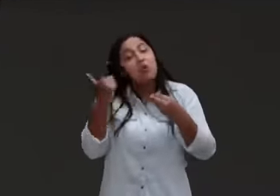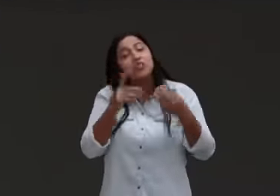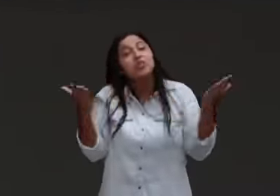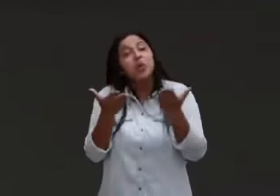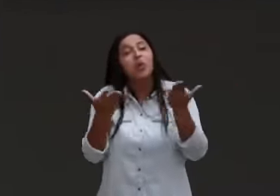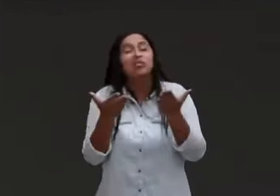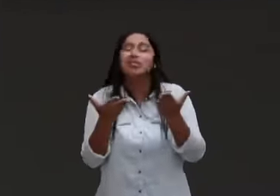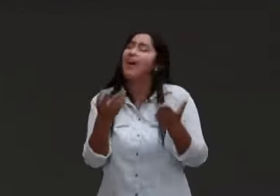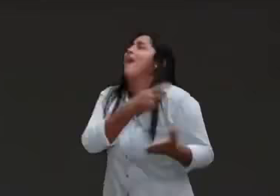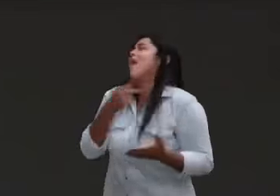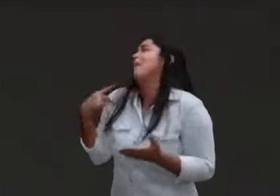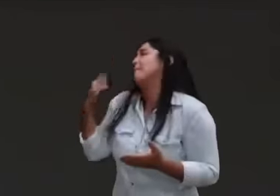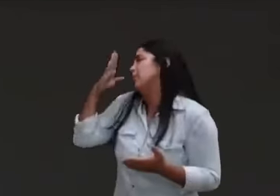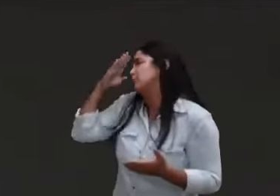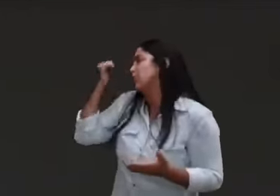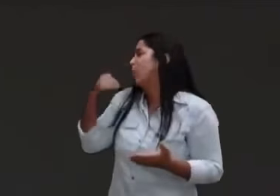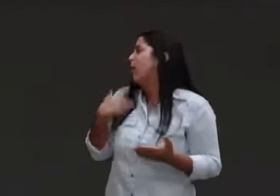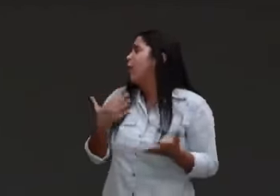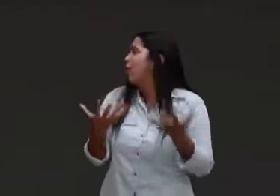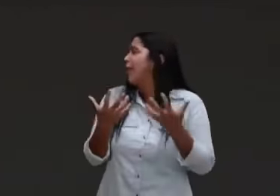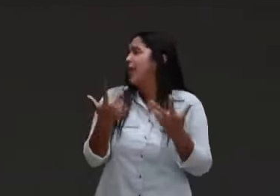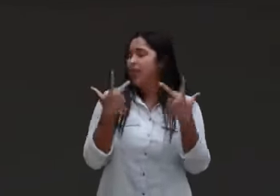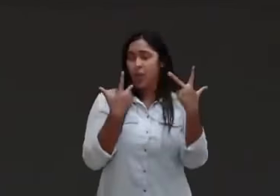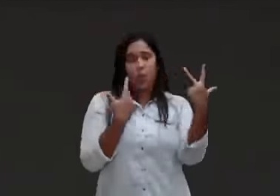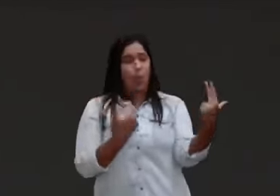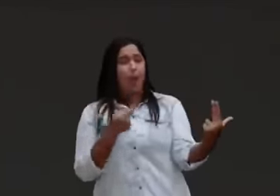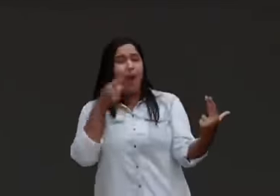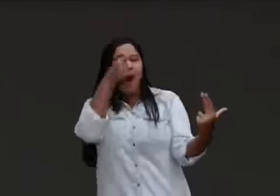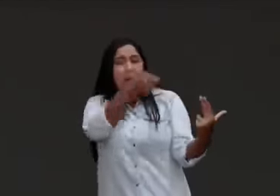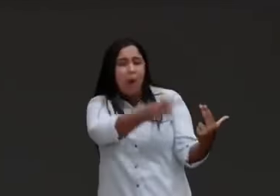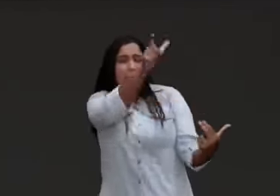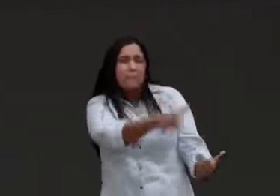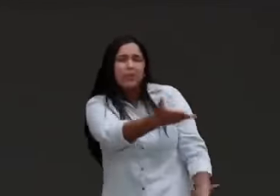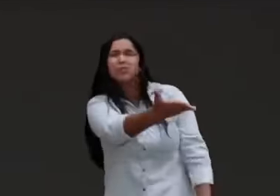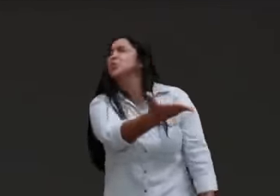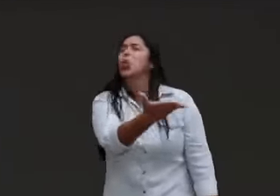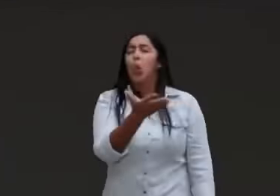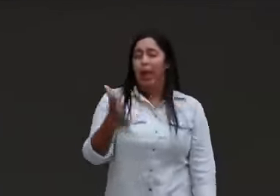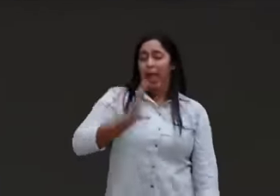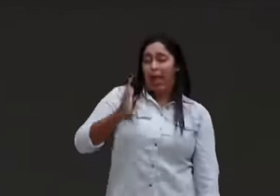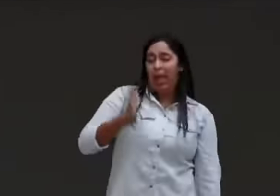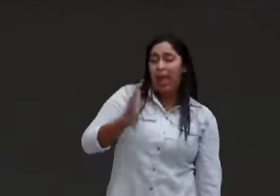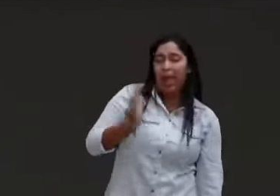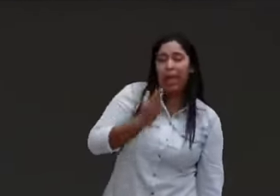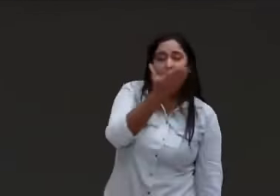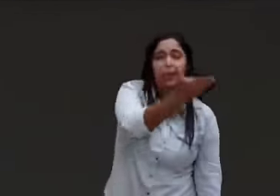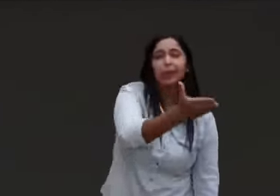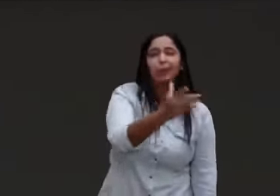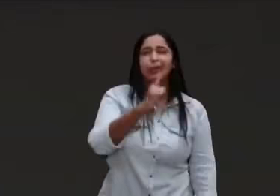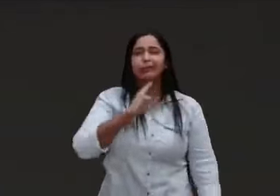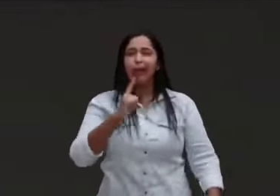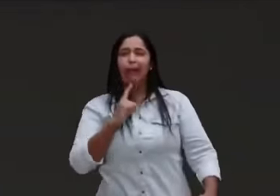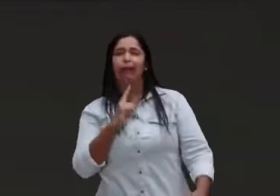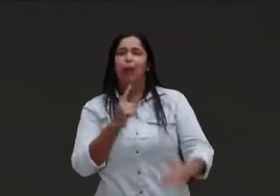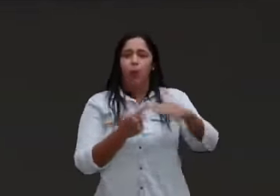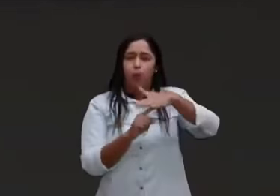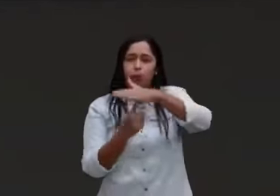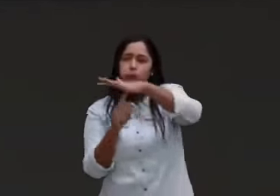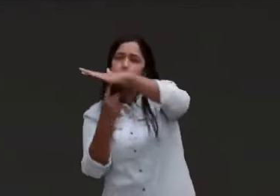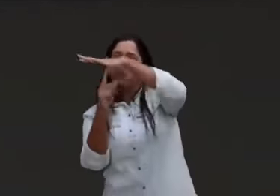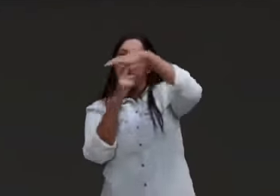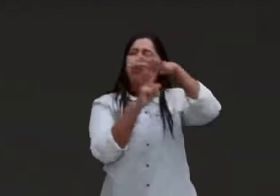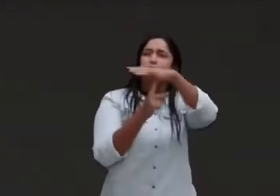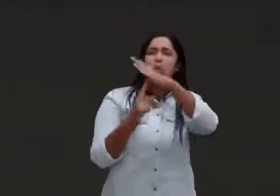de tal tem, ele tem casa em Taipava, ele tem casa em Angra, ele tem helicóptero, ele tem navio, ele tem, mas talvez ele não tenha, o que você tem,